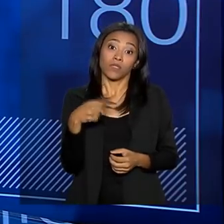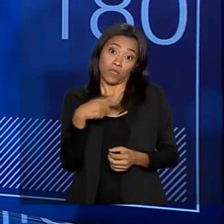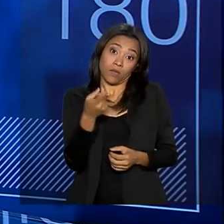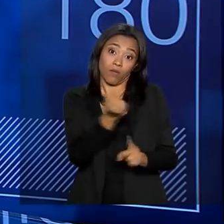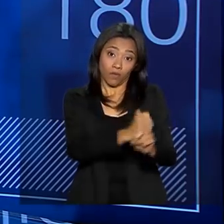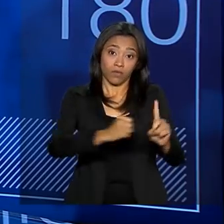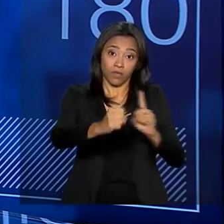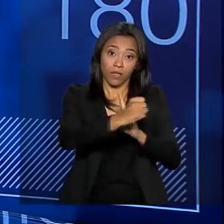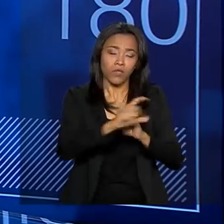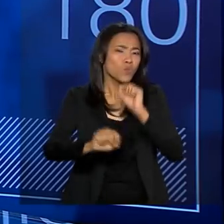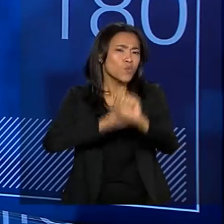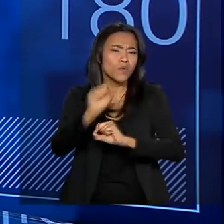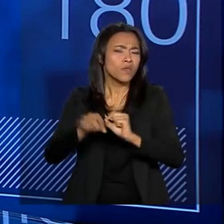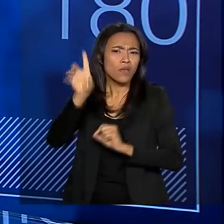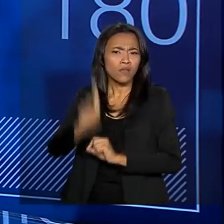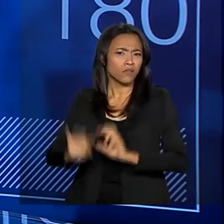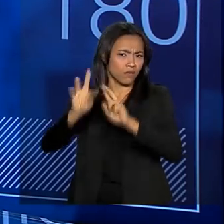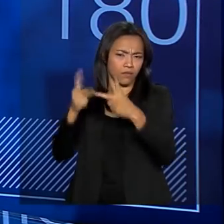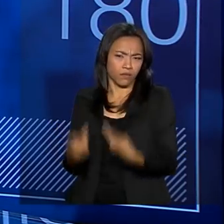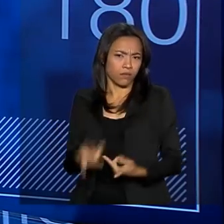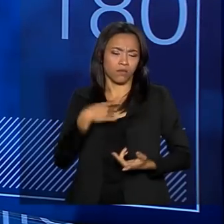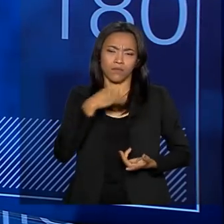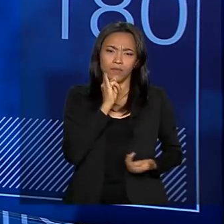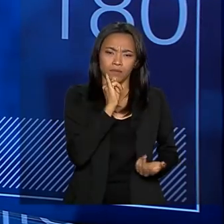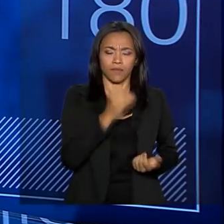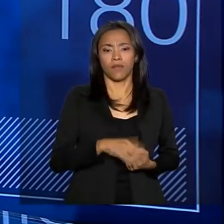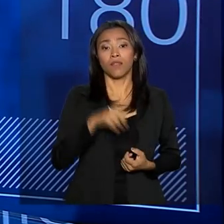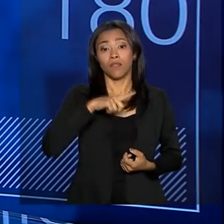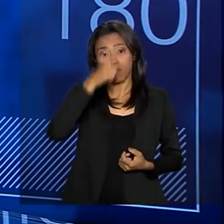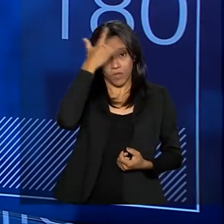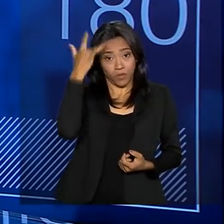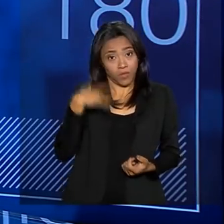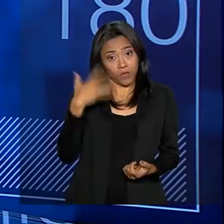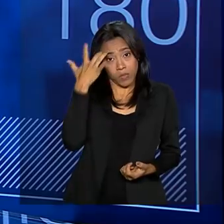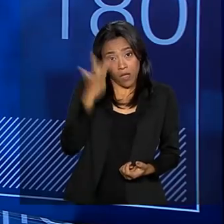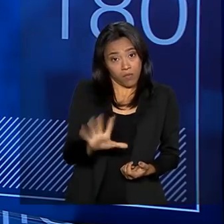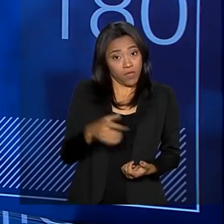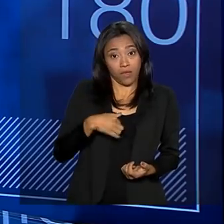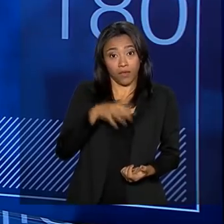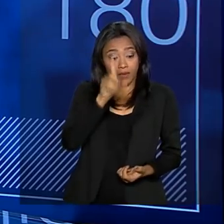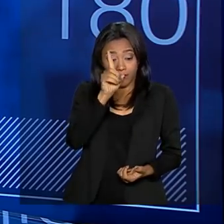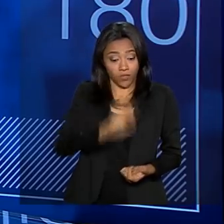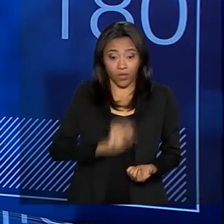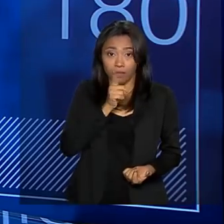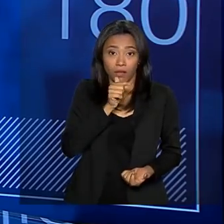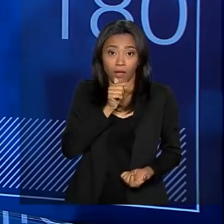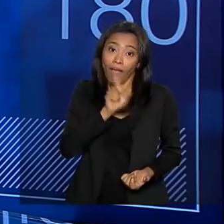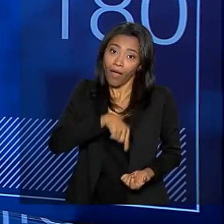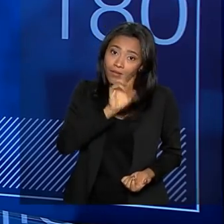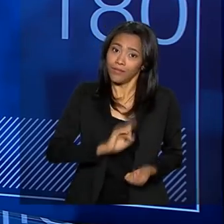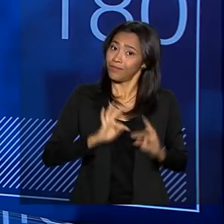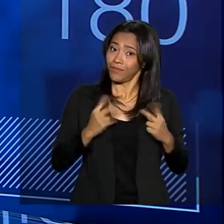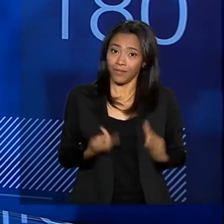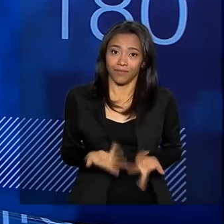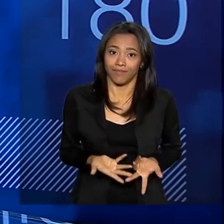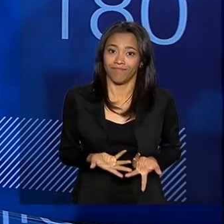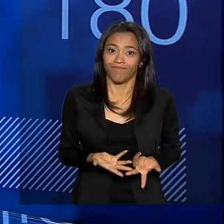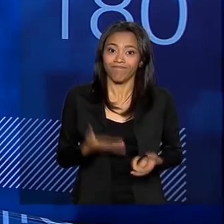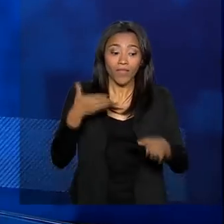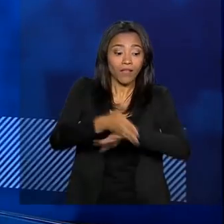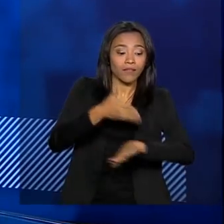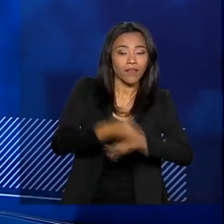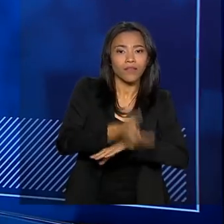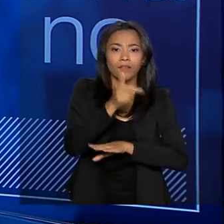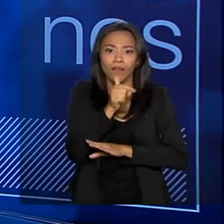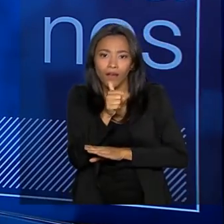sociedade, o que é direitos humanos. Por exemplo, tem pessoas que não sabiam que direito à água é direitos humanos. Acesso à